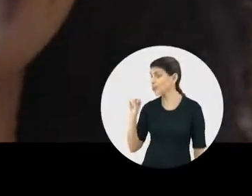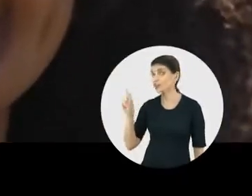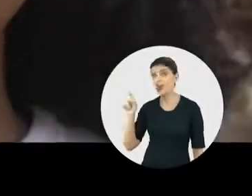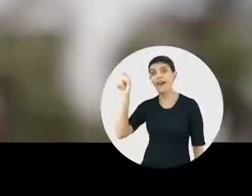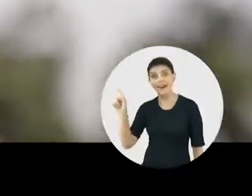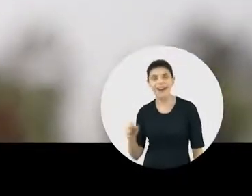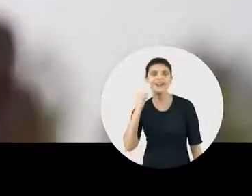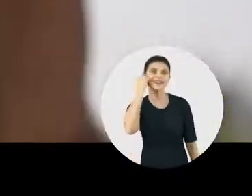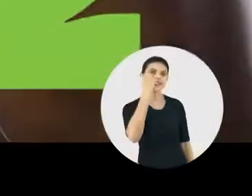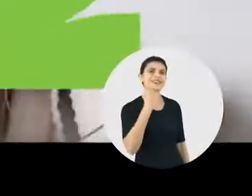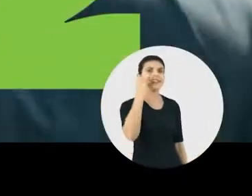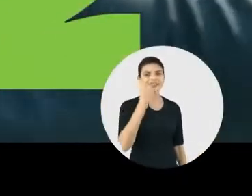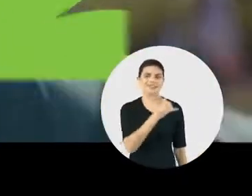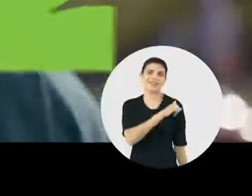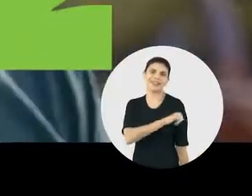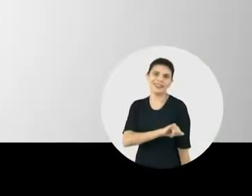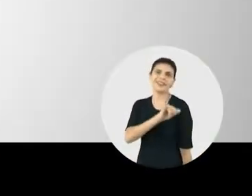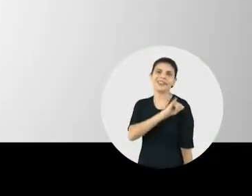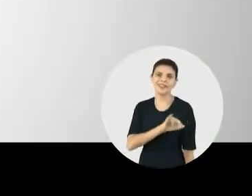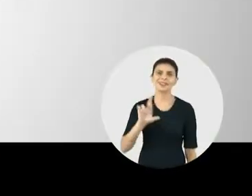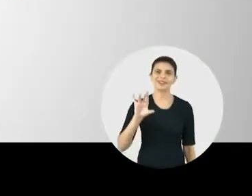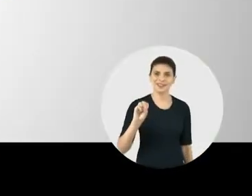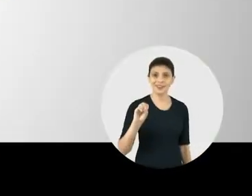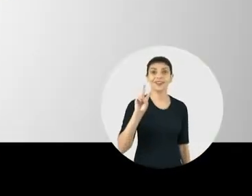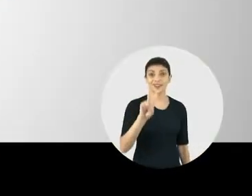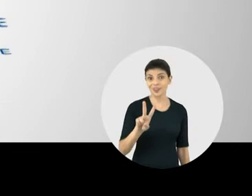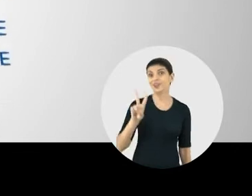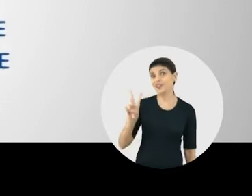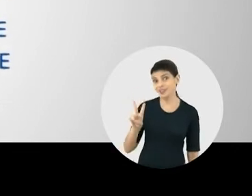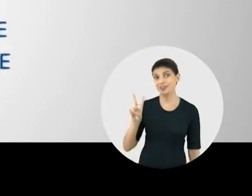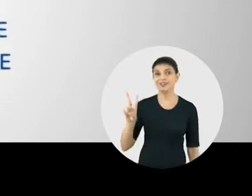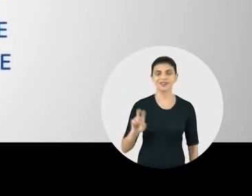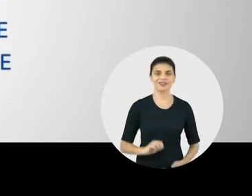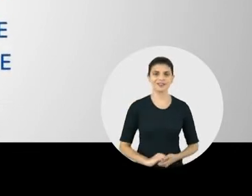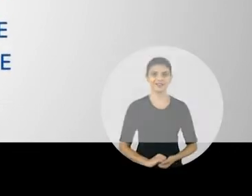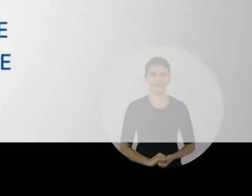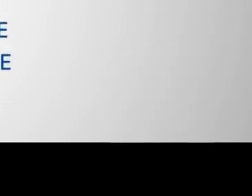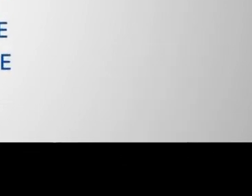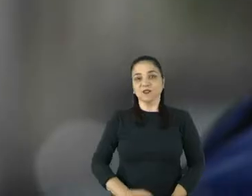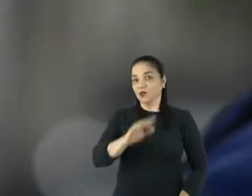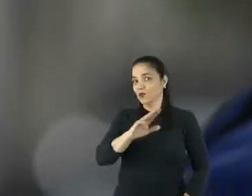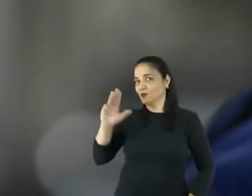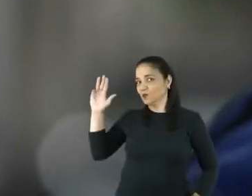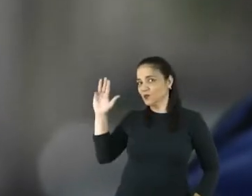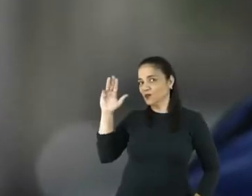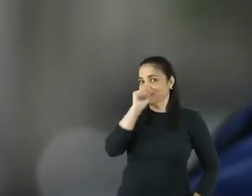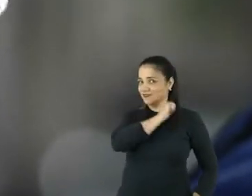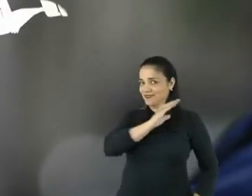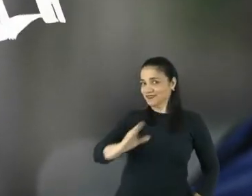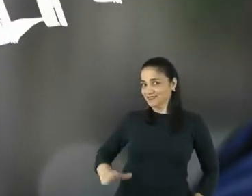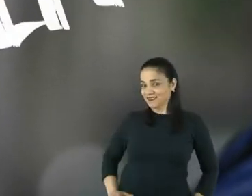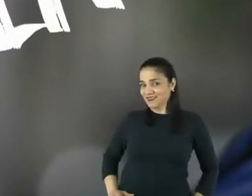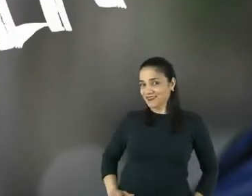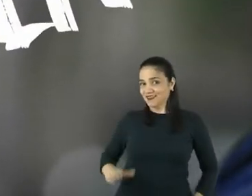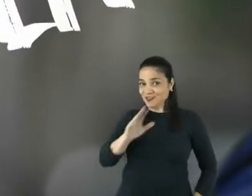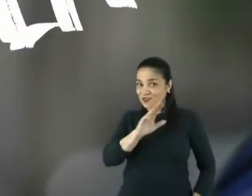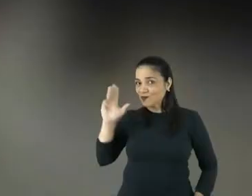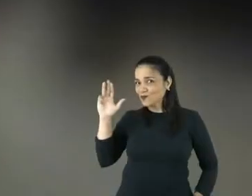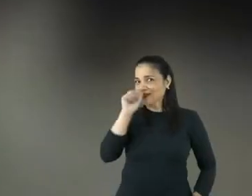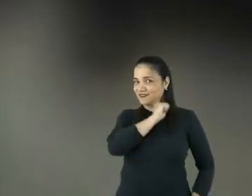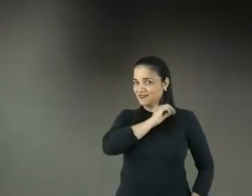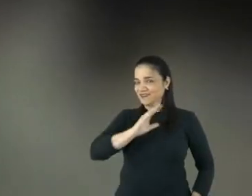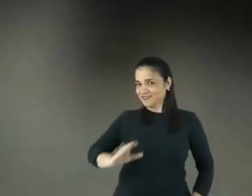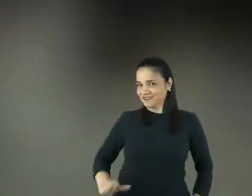confio, 222, nosso senador do Rio, 222. O André é Lula,